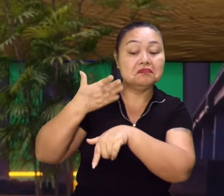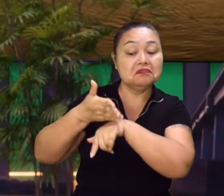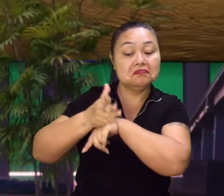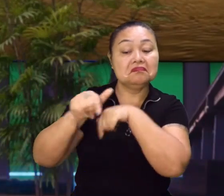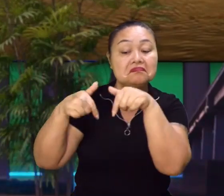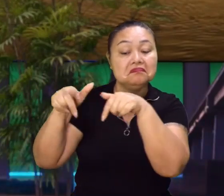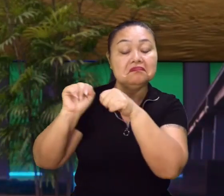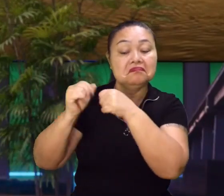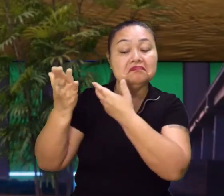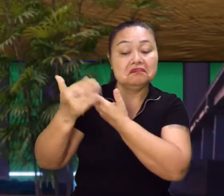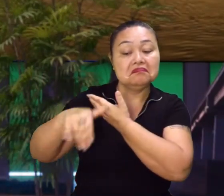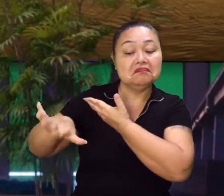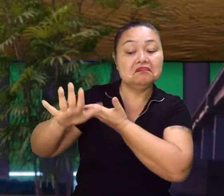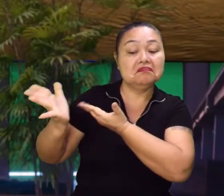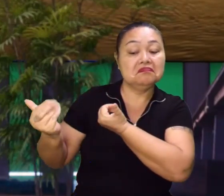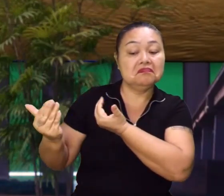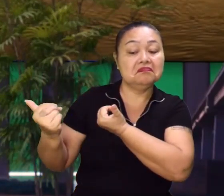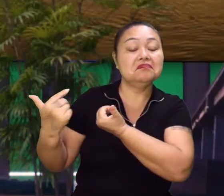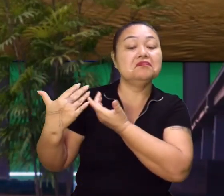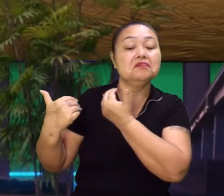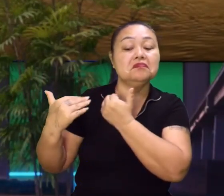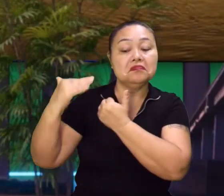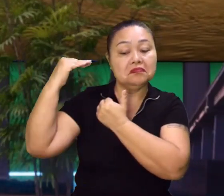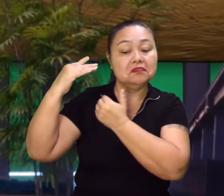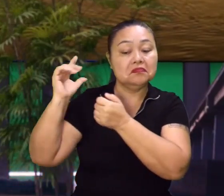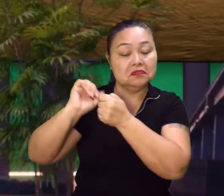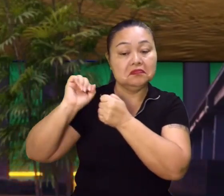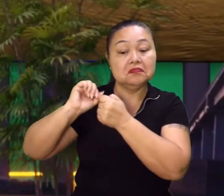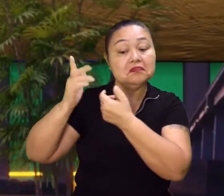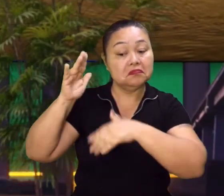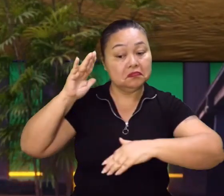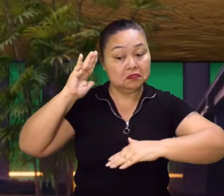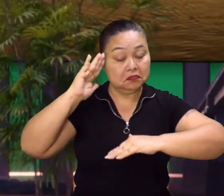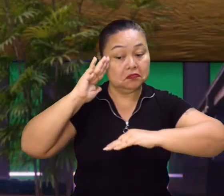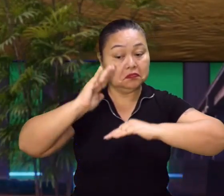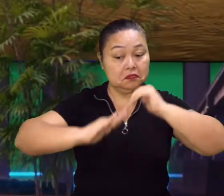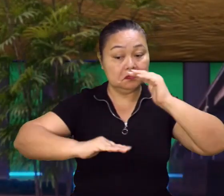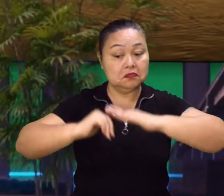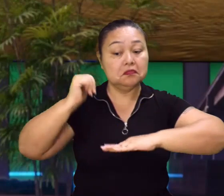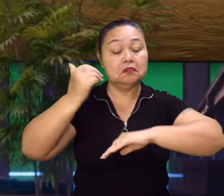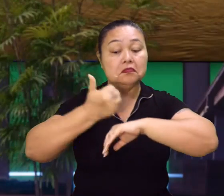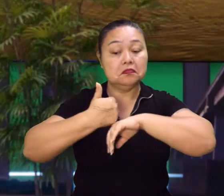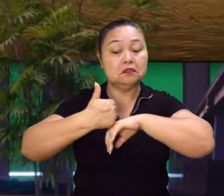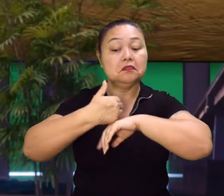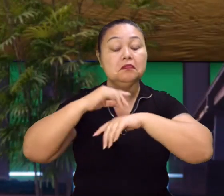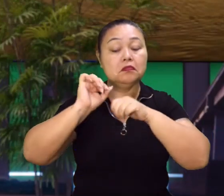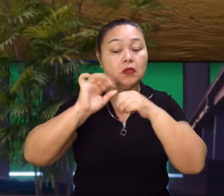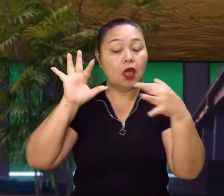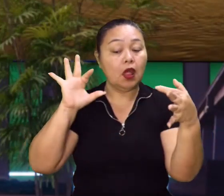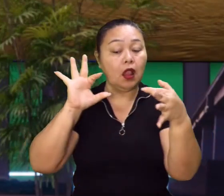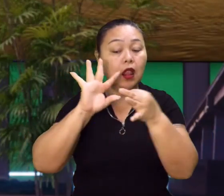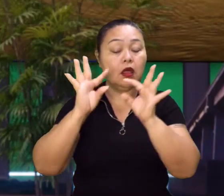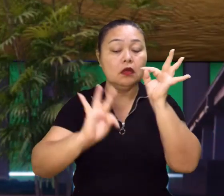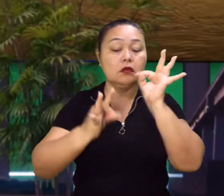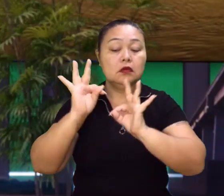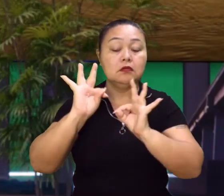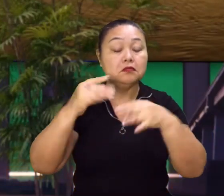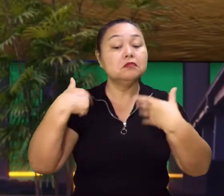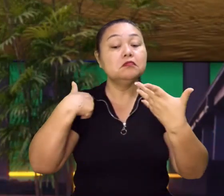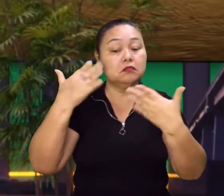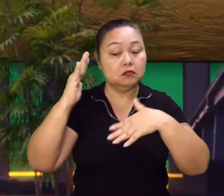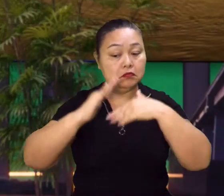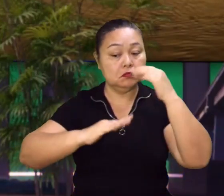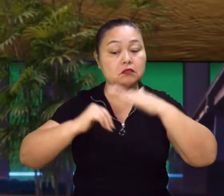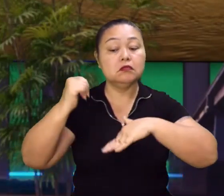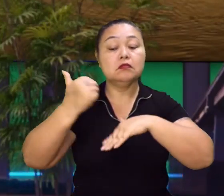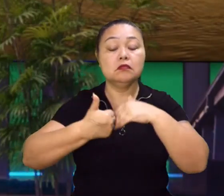juventude. Não é isso? E essas profissões relacionadas à tecnologia são as profissões do momento. Exatamente. Lembrei agora que